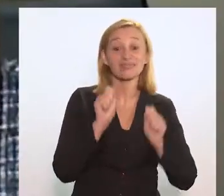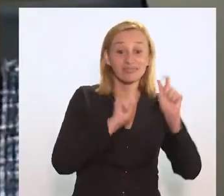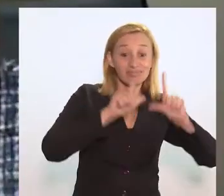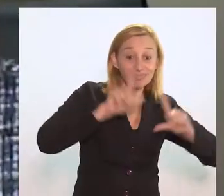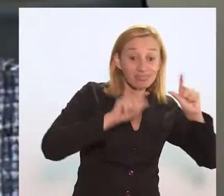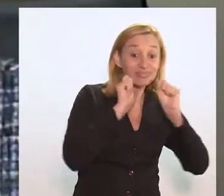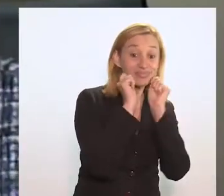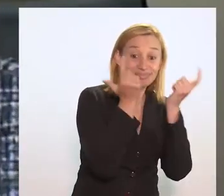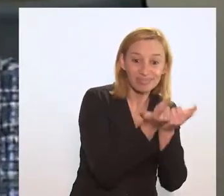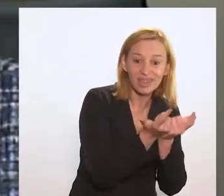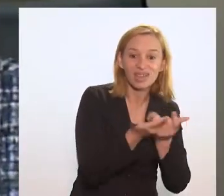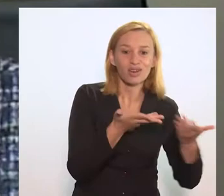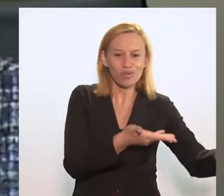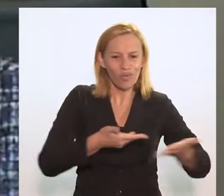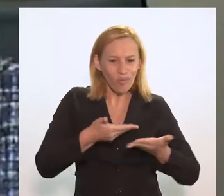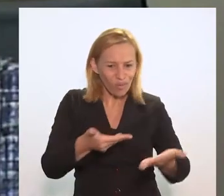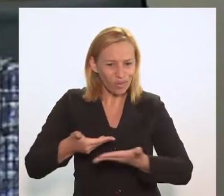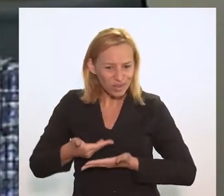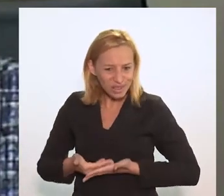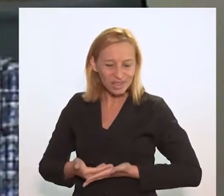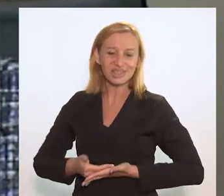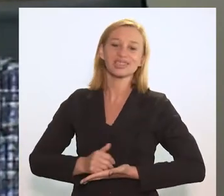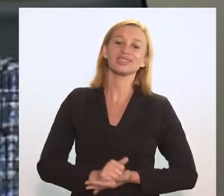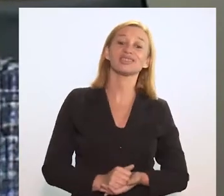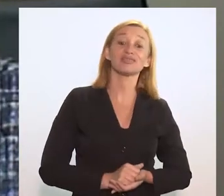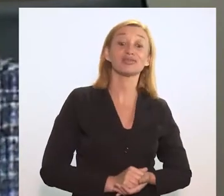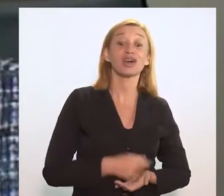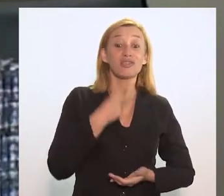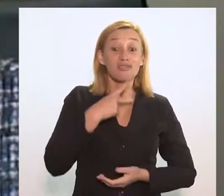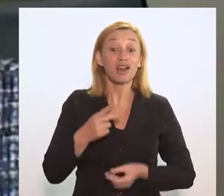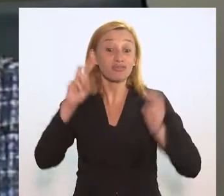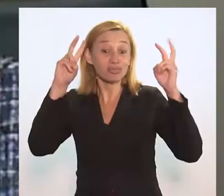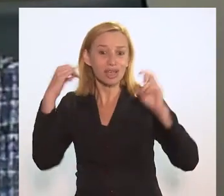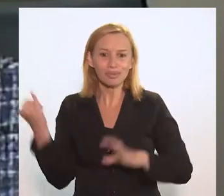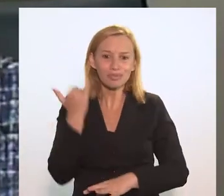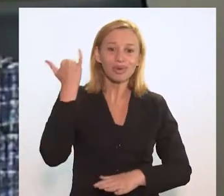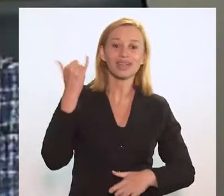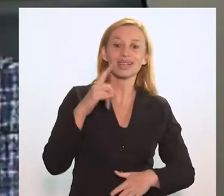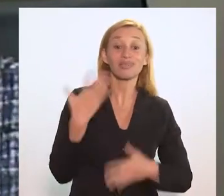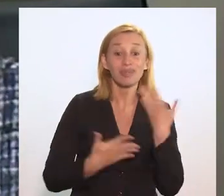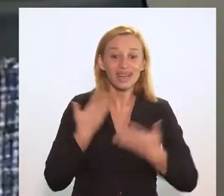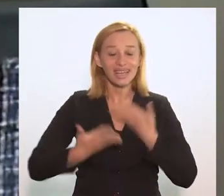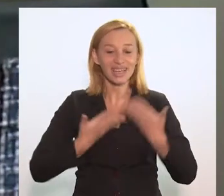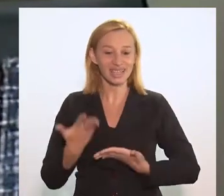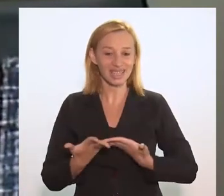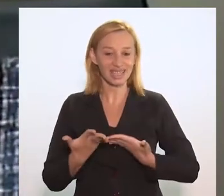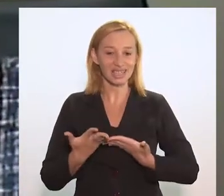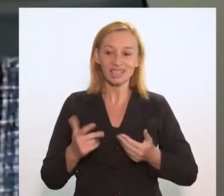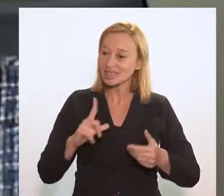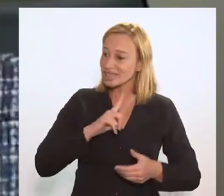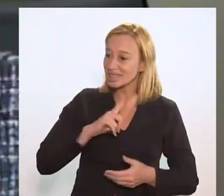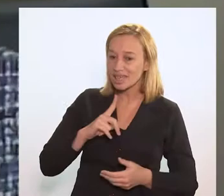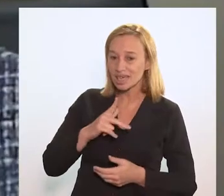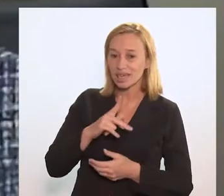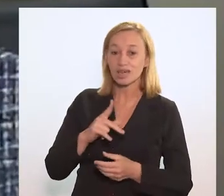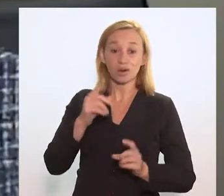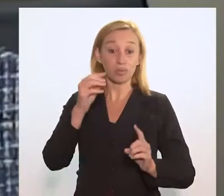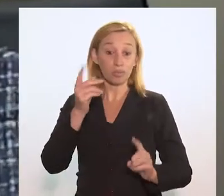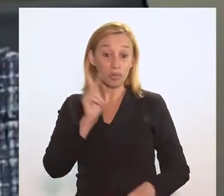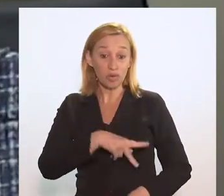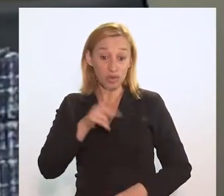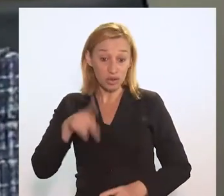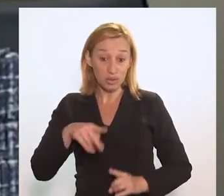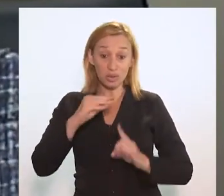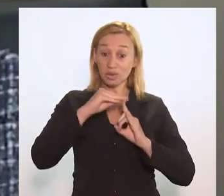TV Alegre o convite de estar debatendo esse tema tão importante, dizer da minha alegria de dividir esse espaço com o professor